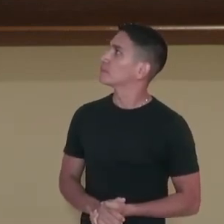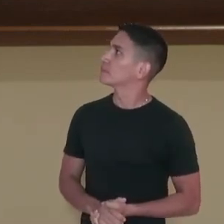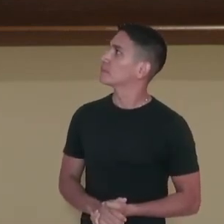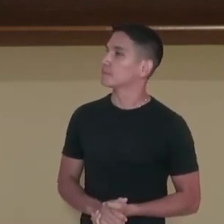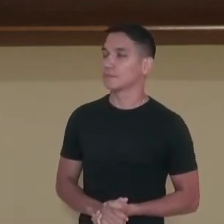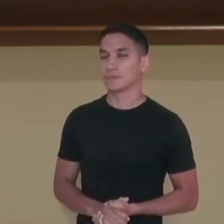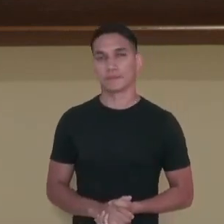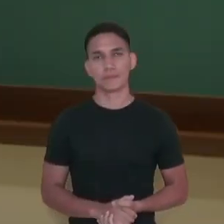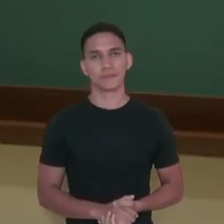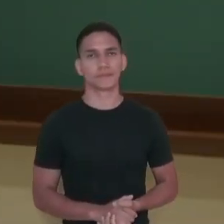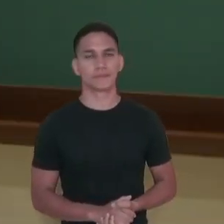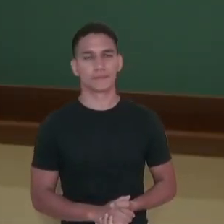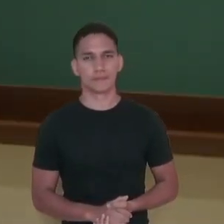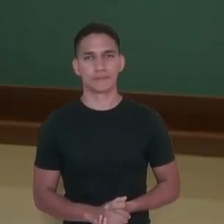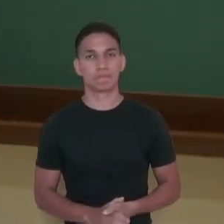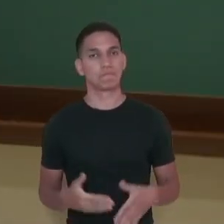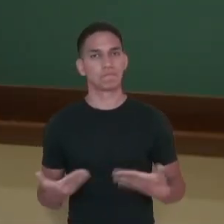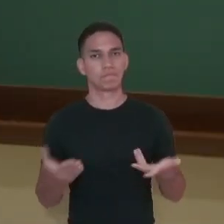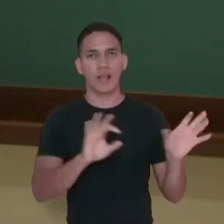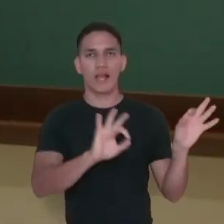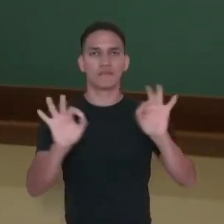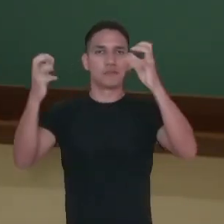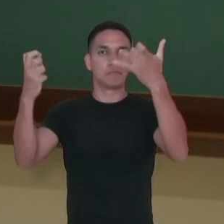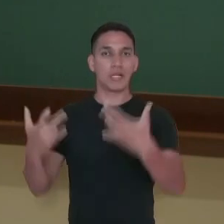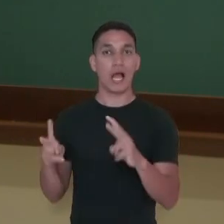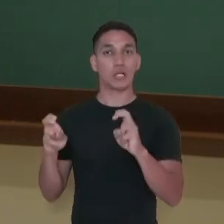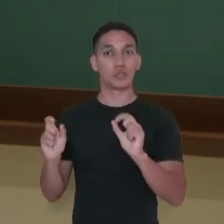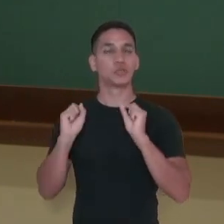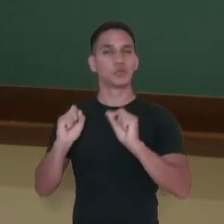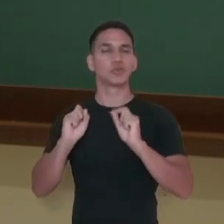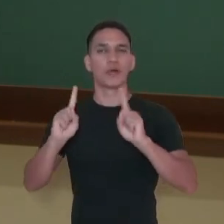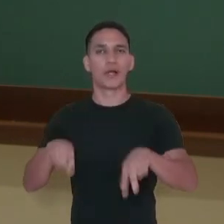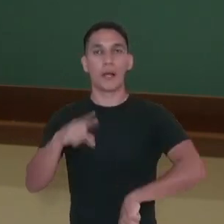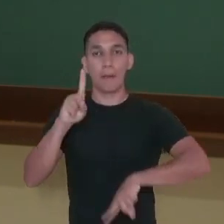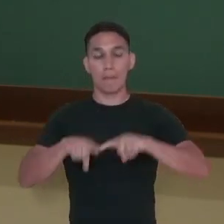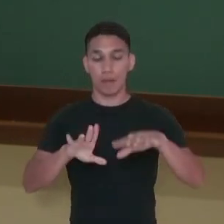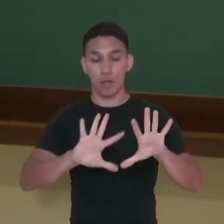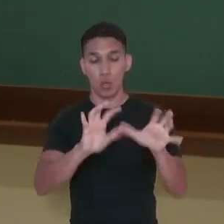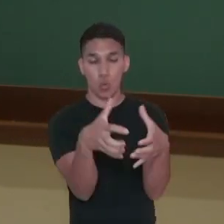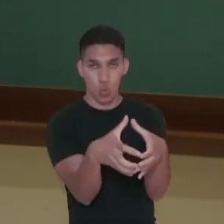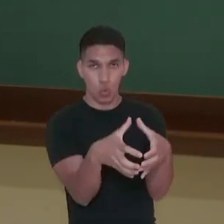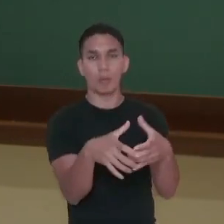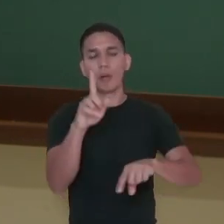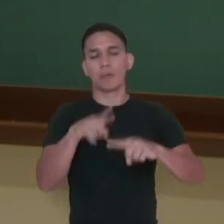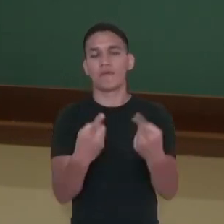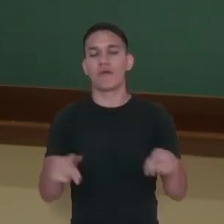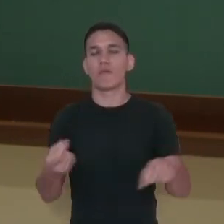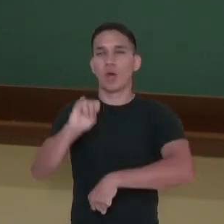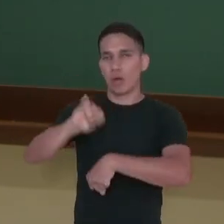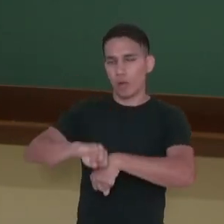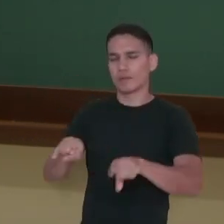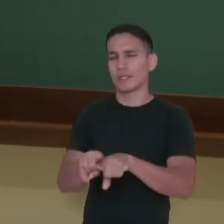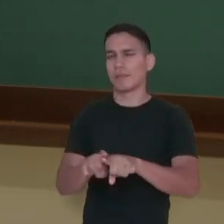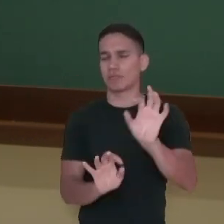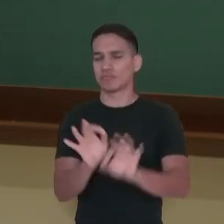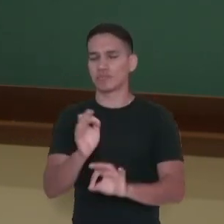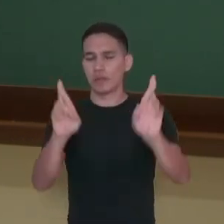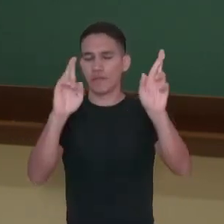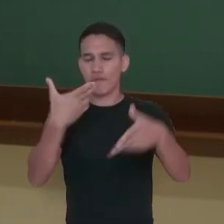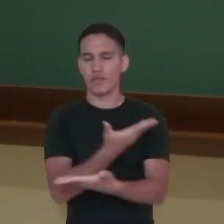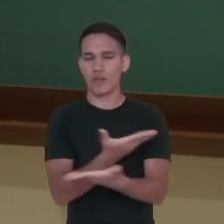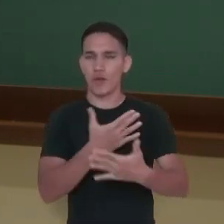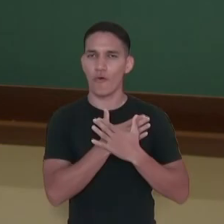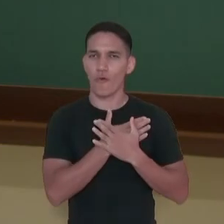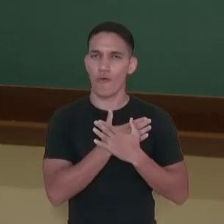e pratos. Nesse vídeo, nós falamos sobre a família dos instrumentos musicais e organologia. Eu espero que você tenha